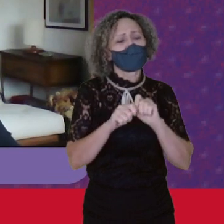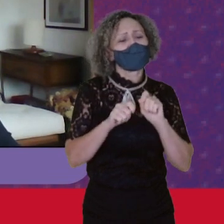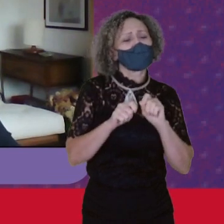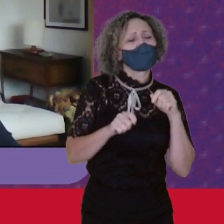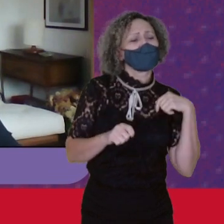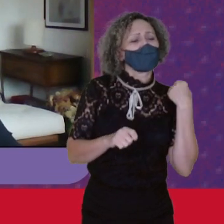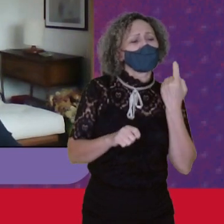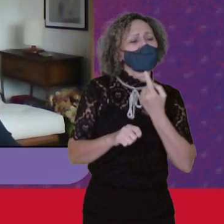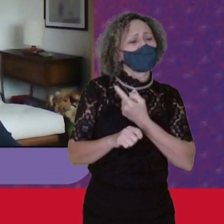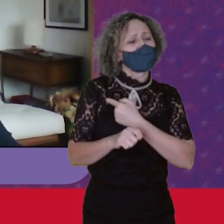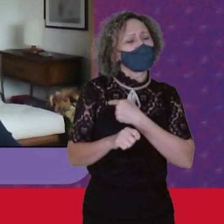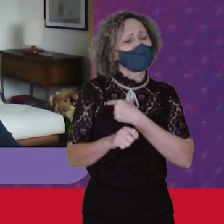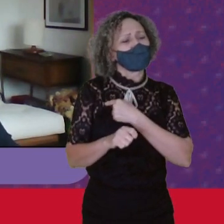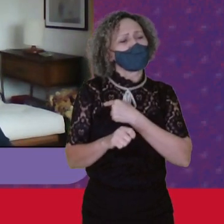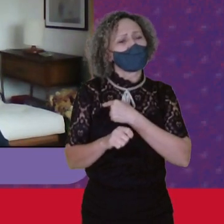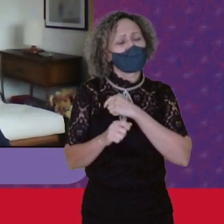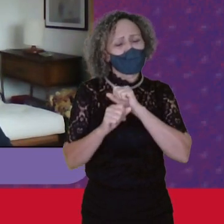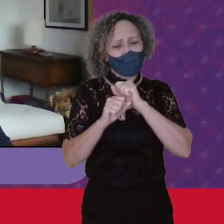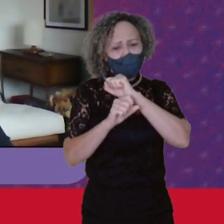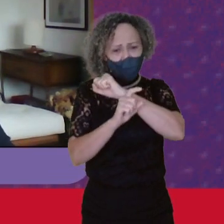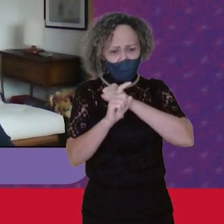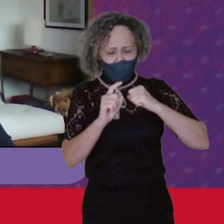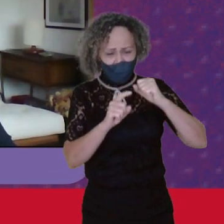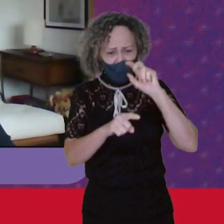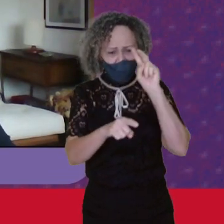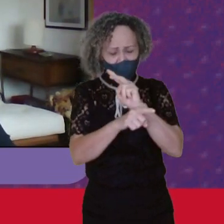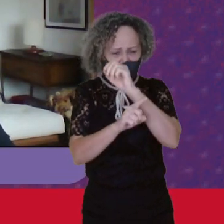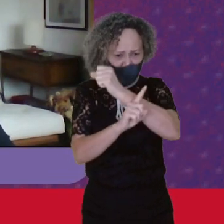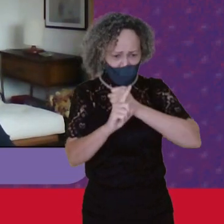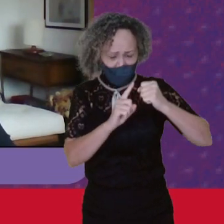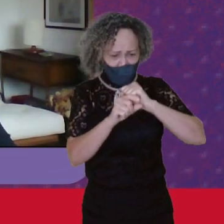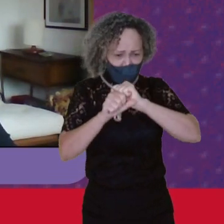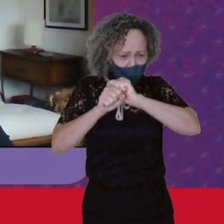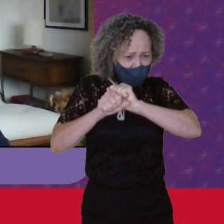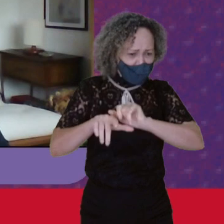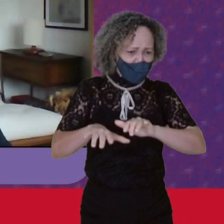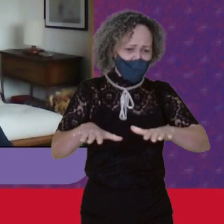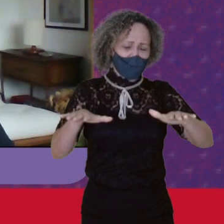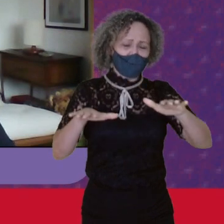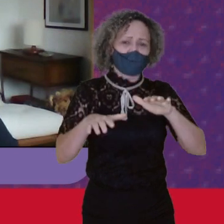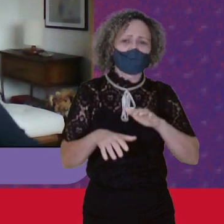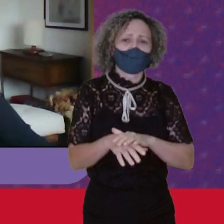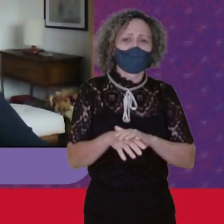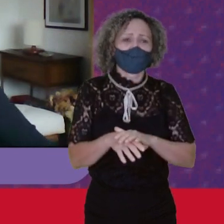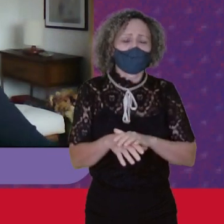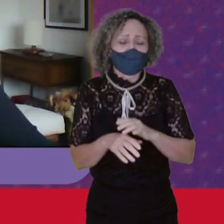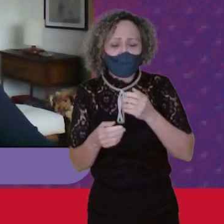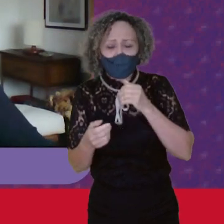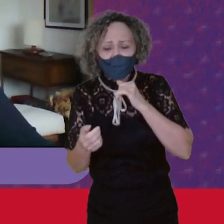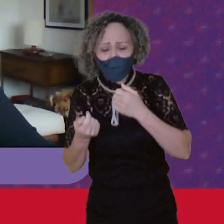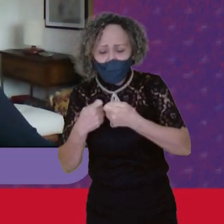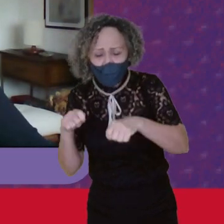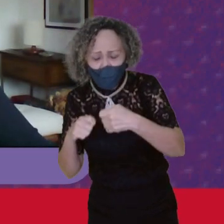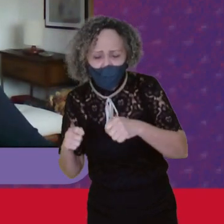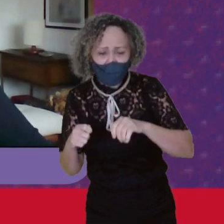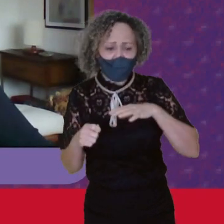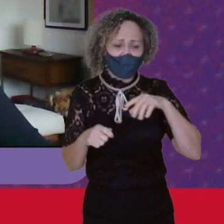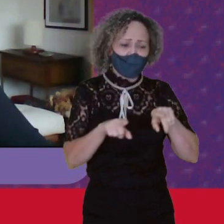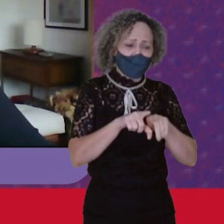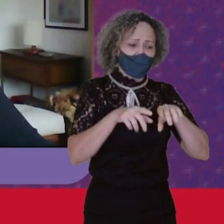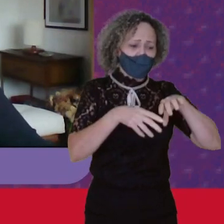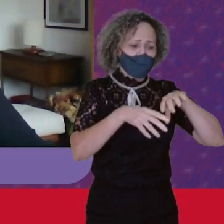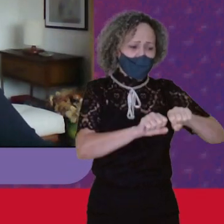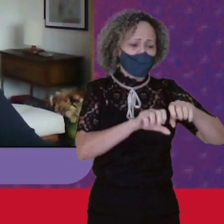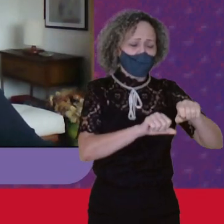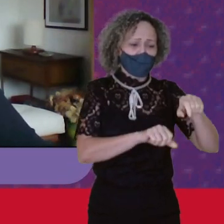Sobre o significado Da pandemia Na exploração Na super exploração Das mulheres Então